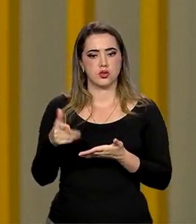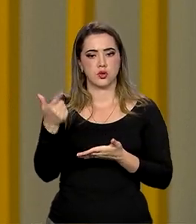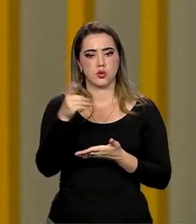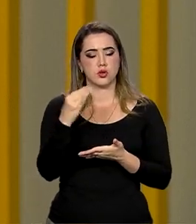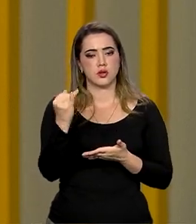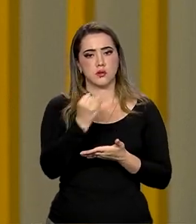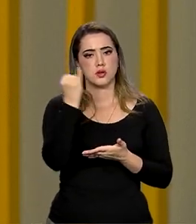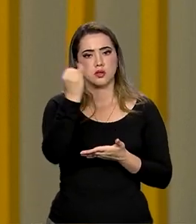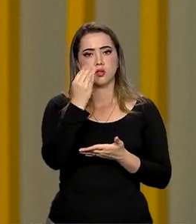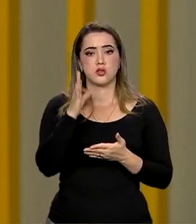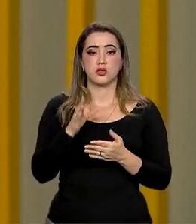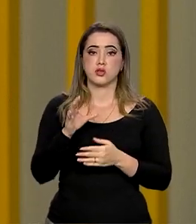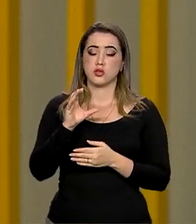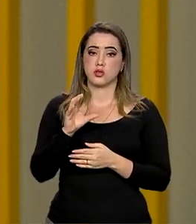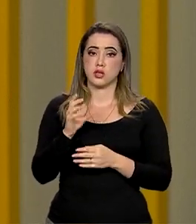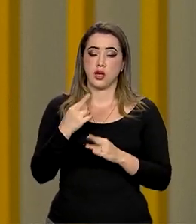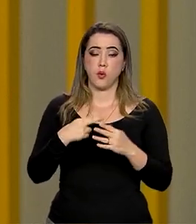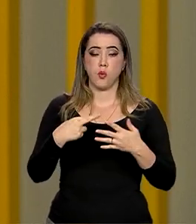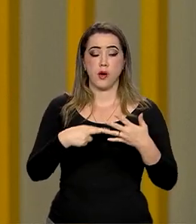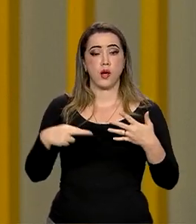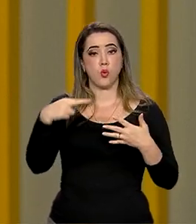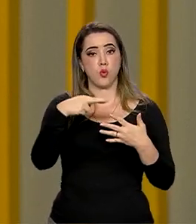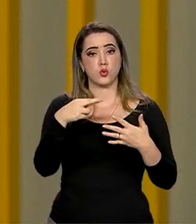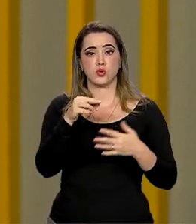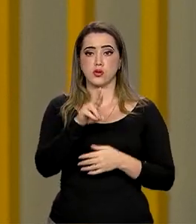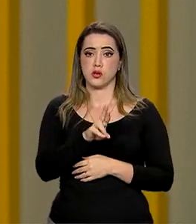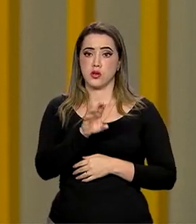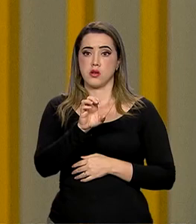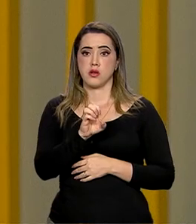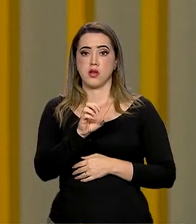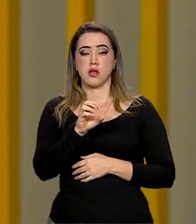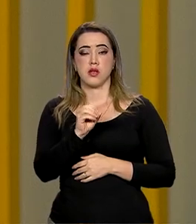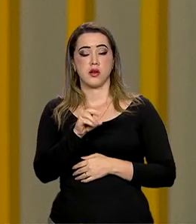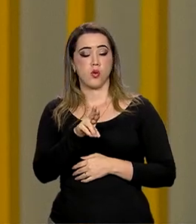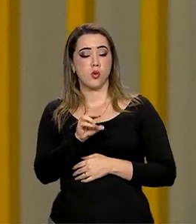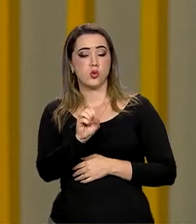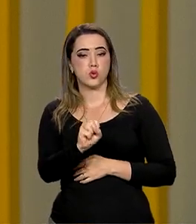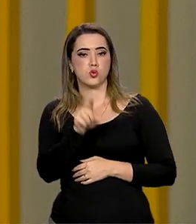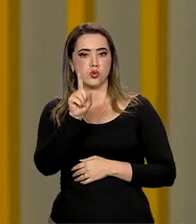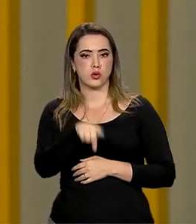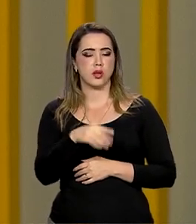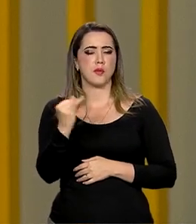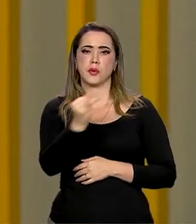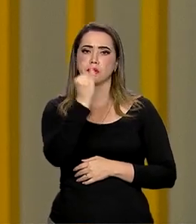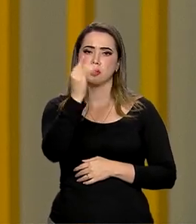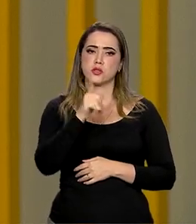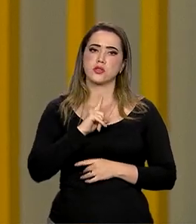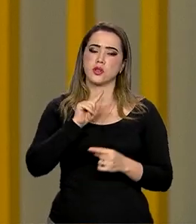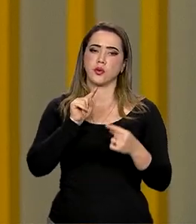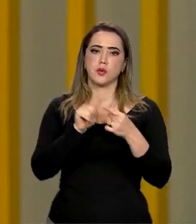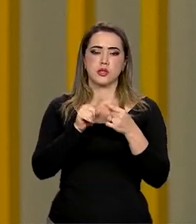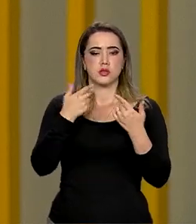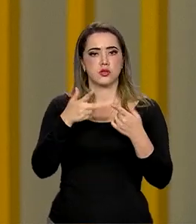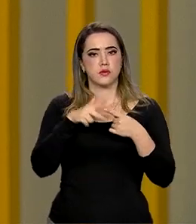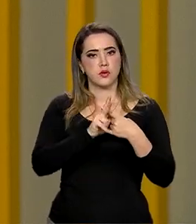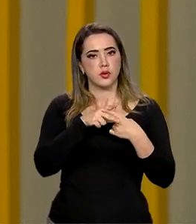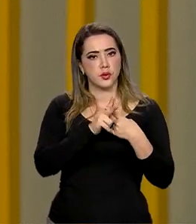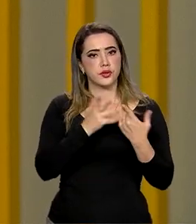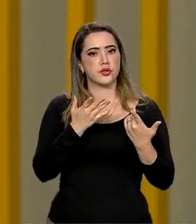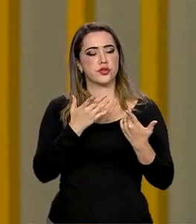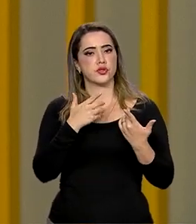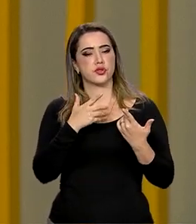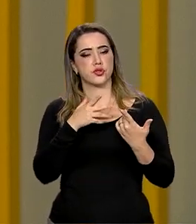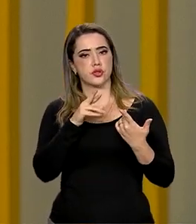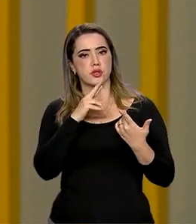importante, que é o Conselho de Recursos. O Conselho de Recursos da Previdência Social é um órgão importante, ele tem como missão revisar as decisões do